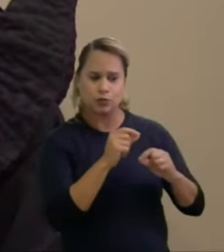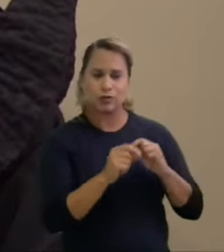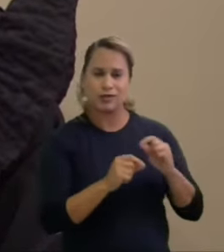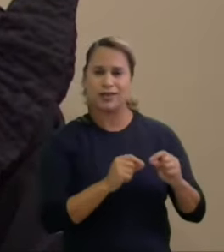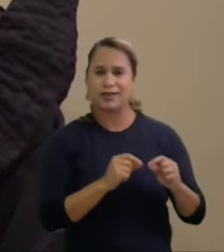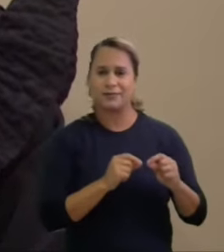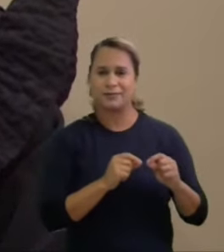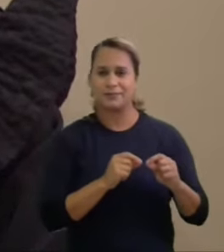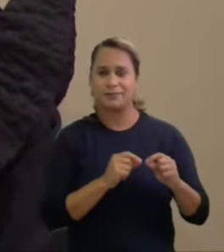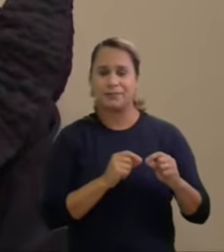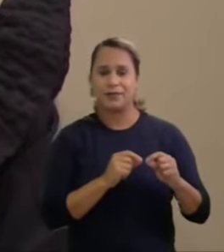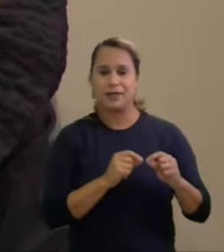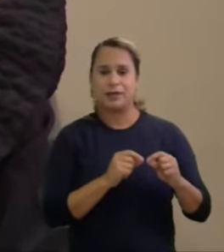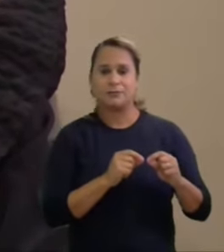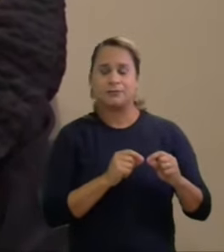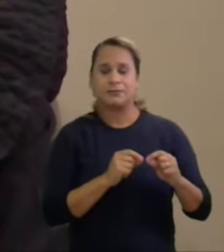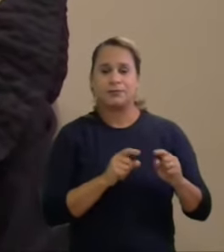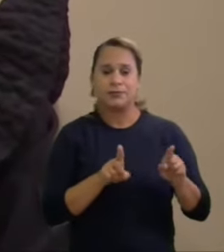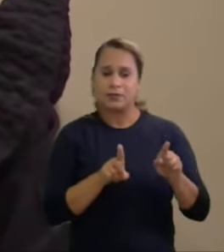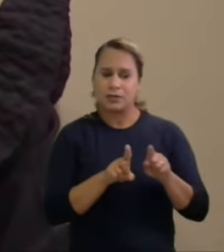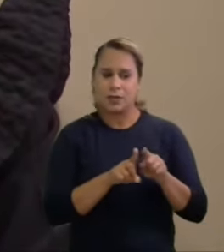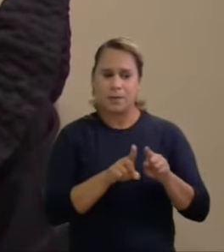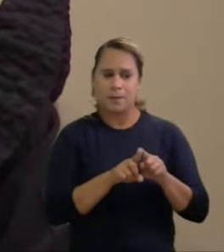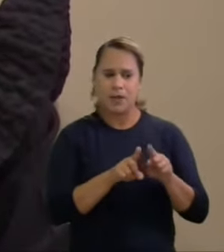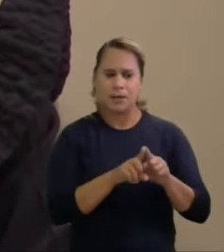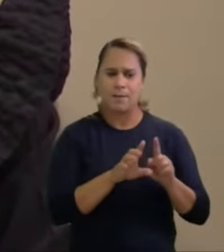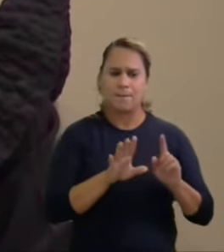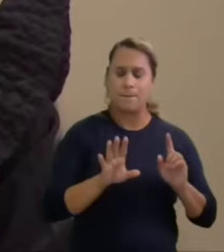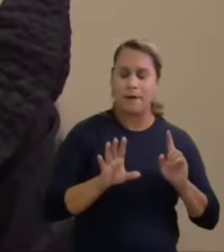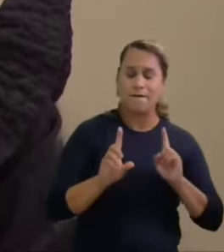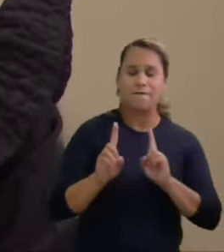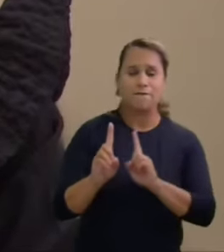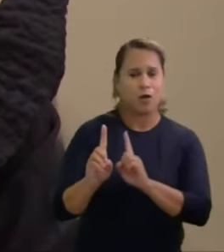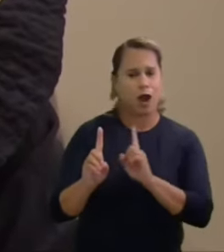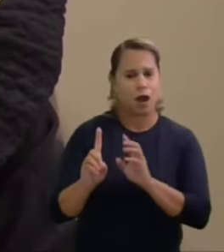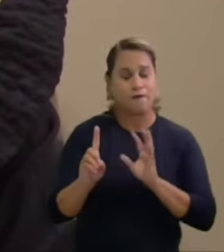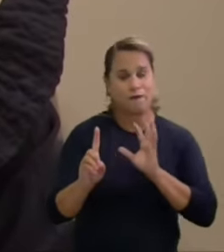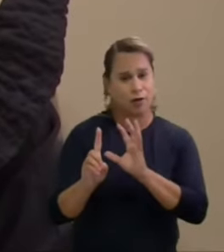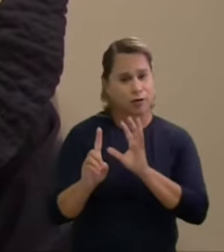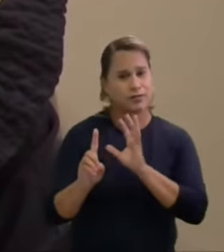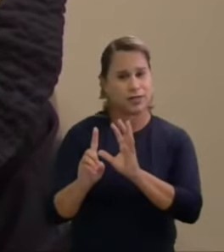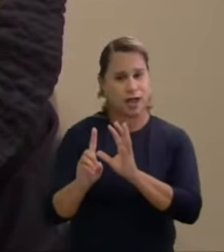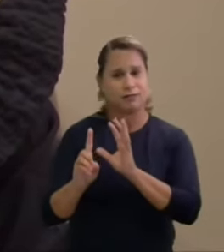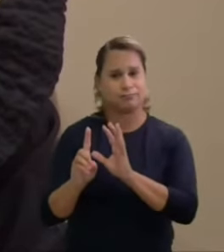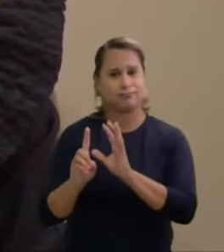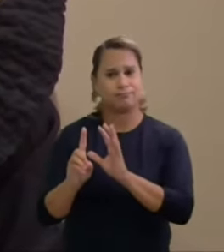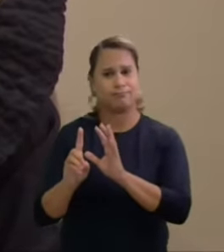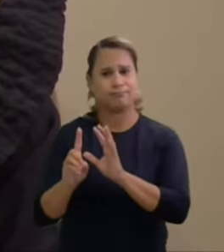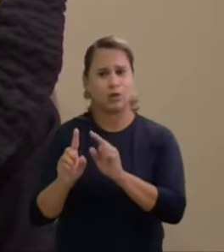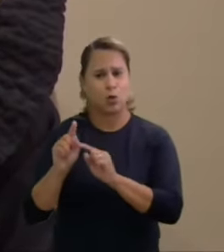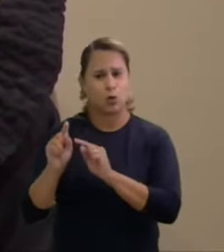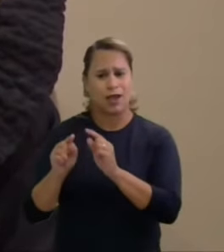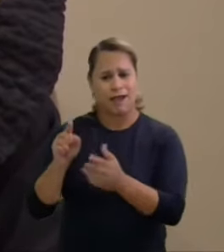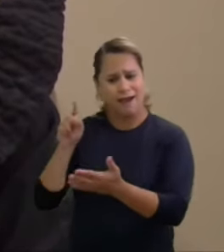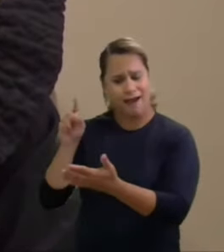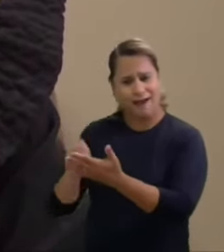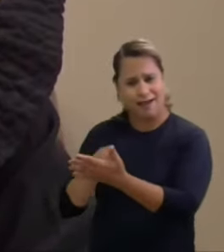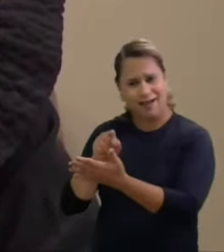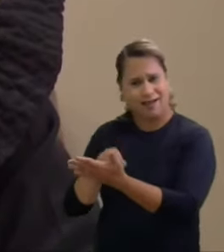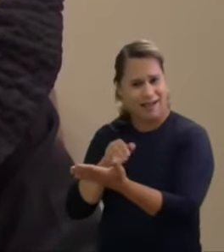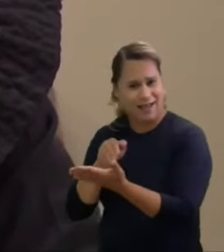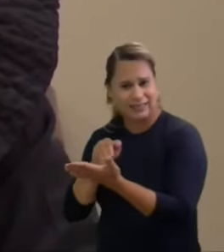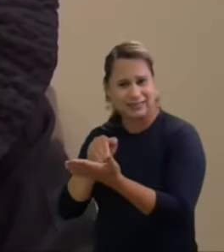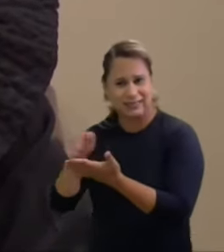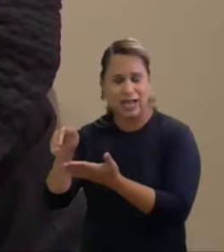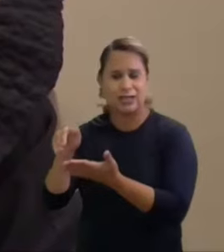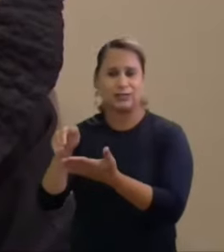justa causa ou não para a cassação do mandato por essas razões senhor presidente dada essa inovação que o voto traz